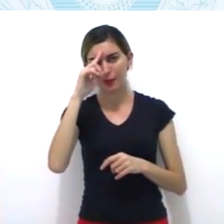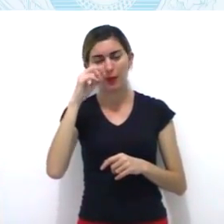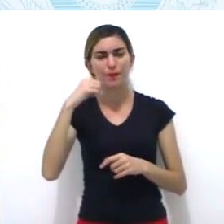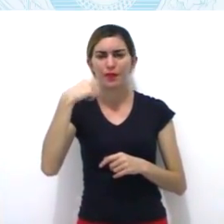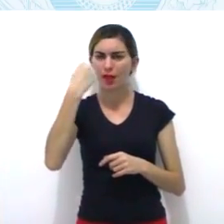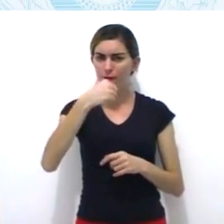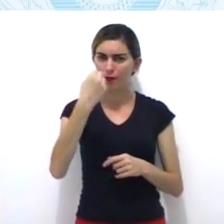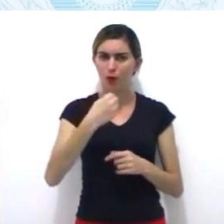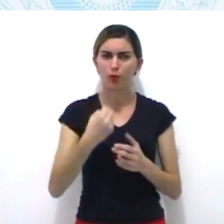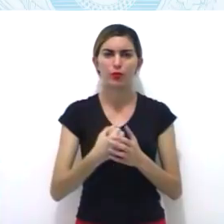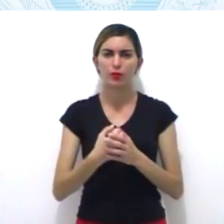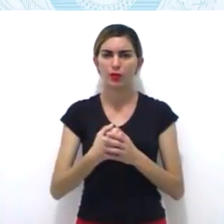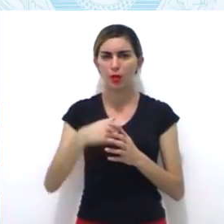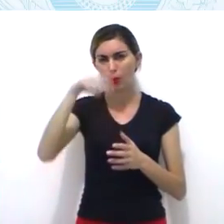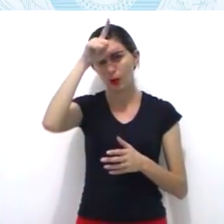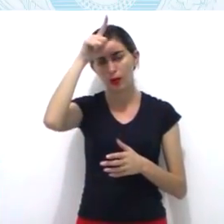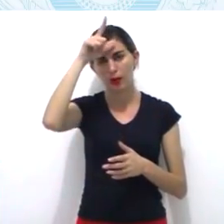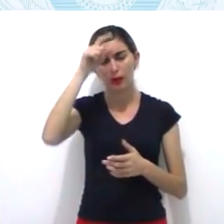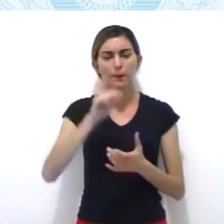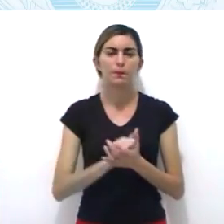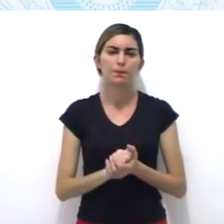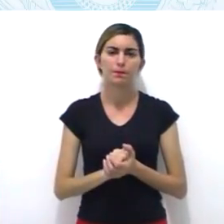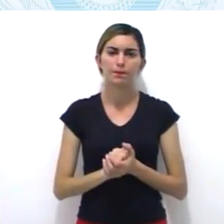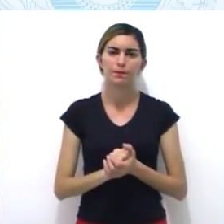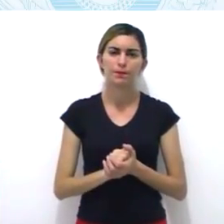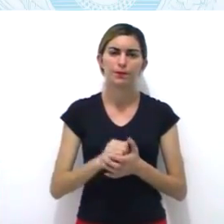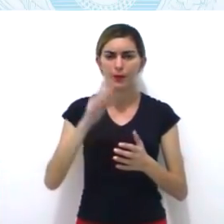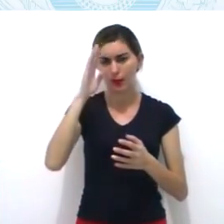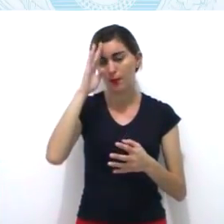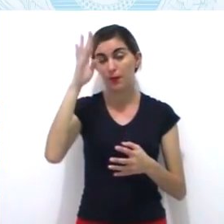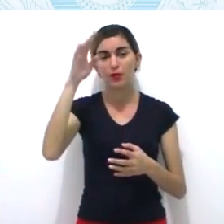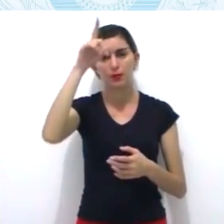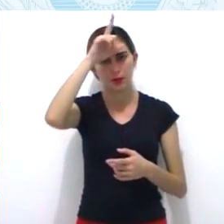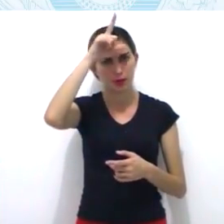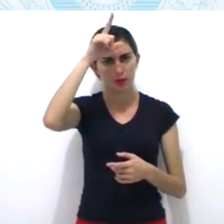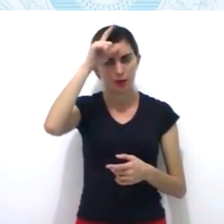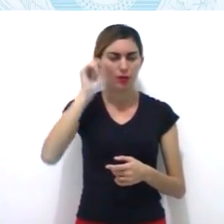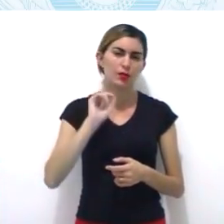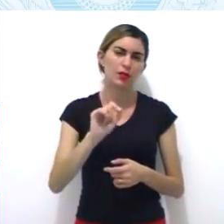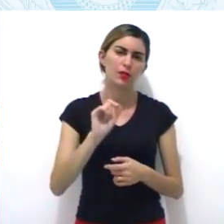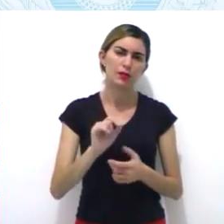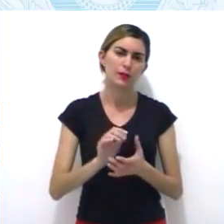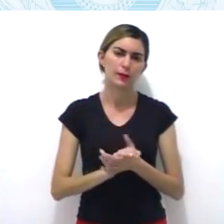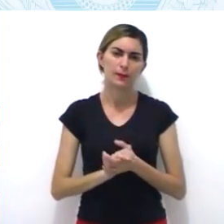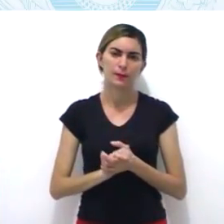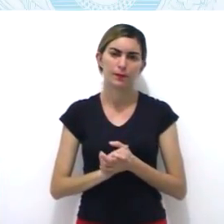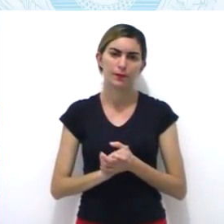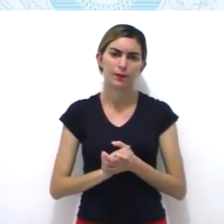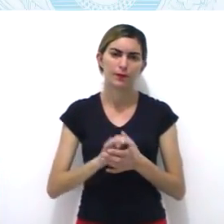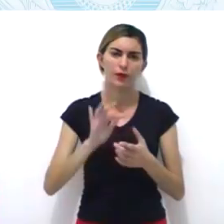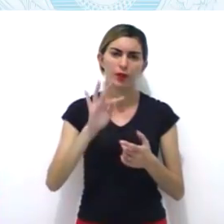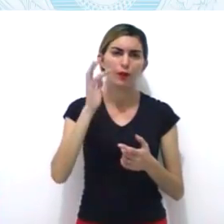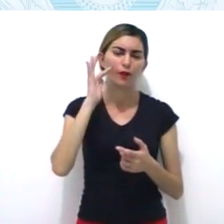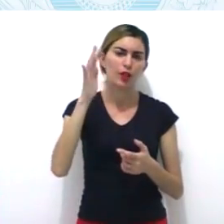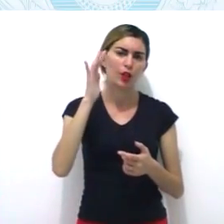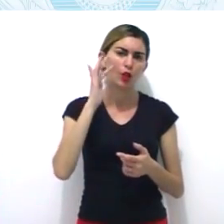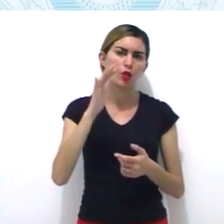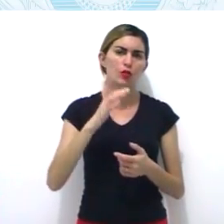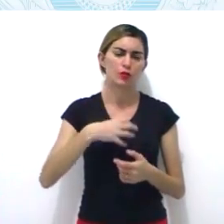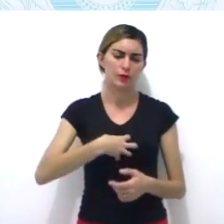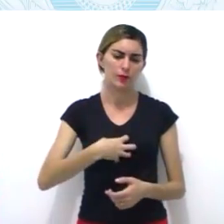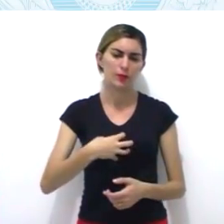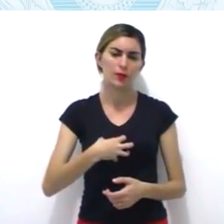filósofo baiano, Cipriano Barata. Outra importante liderança que atuou muito